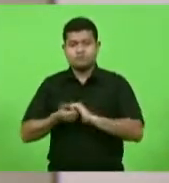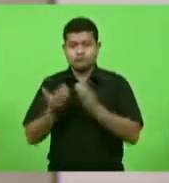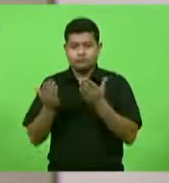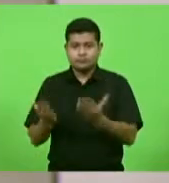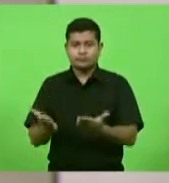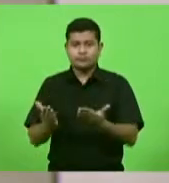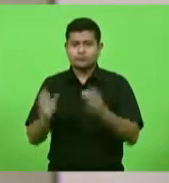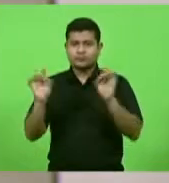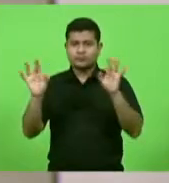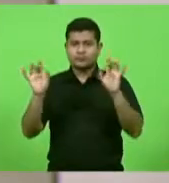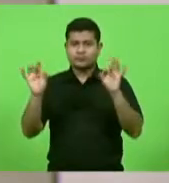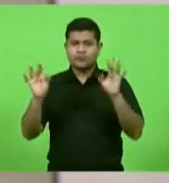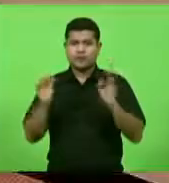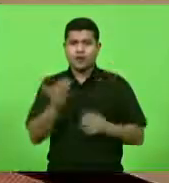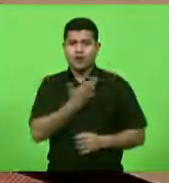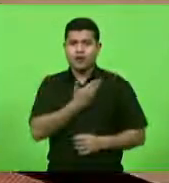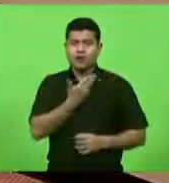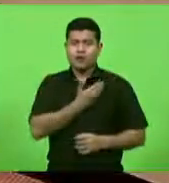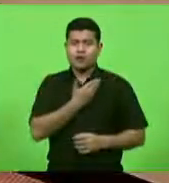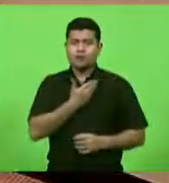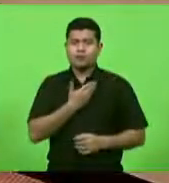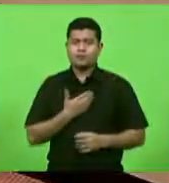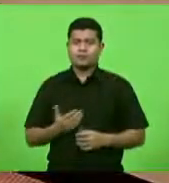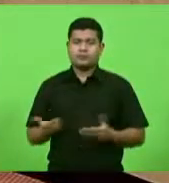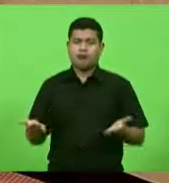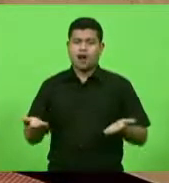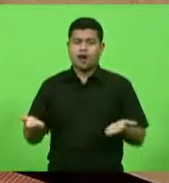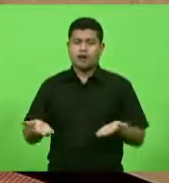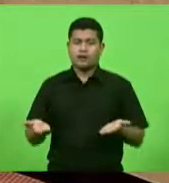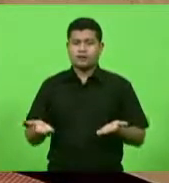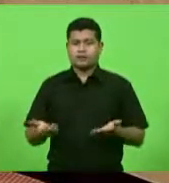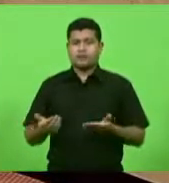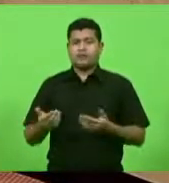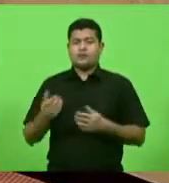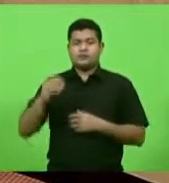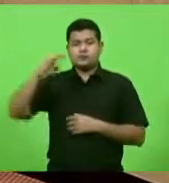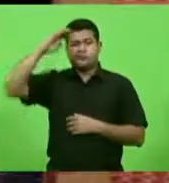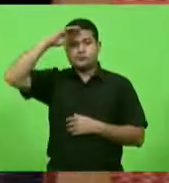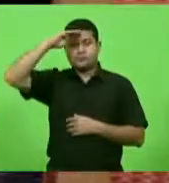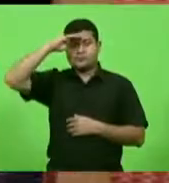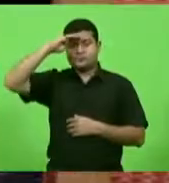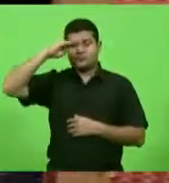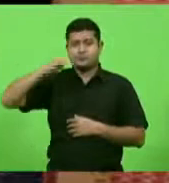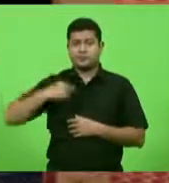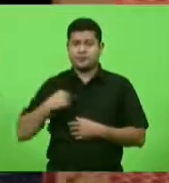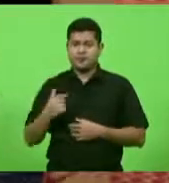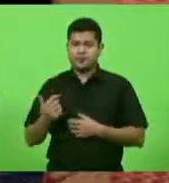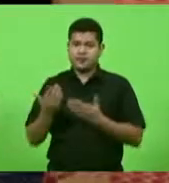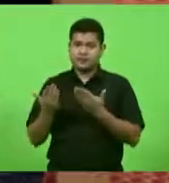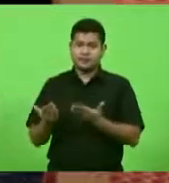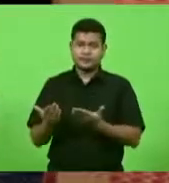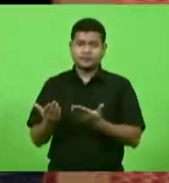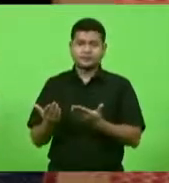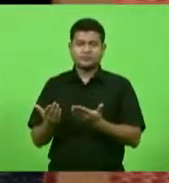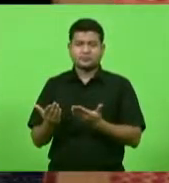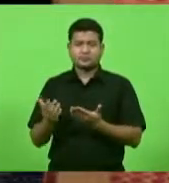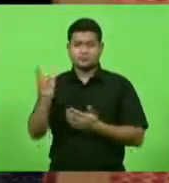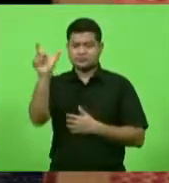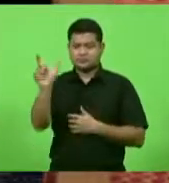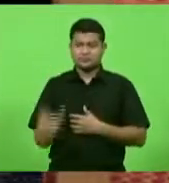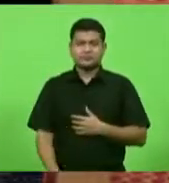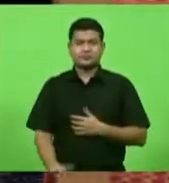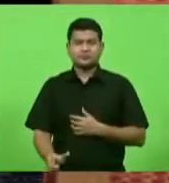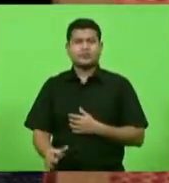especial meu amigo, meu colega, Jean Guma, pessoa, deputado Ismael, de uma